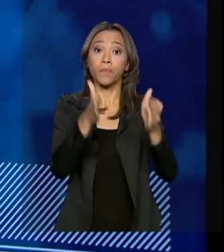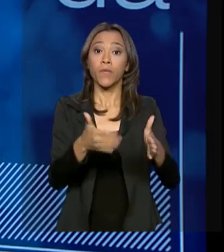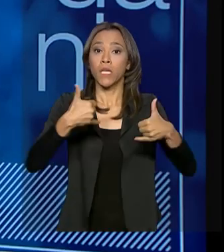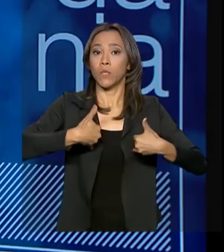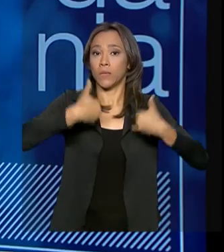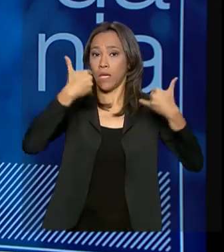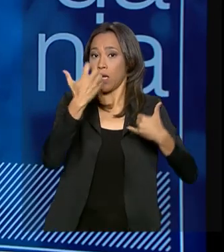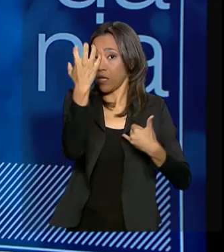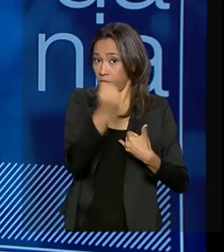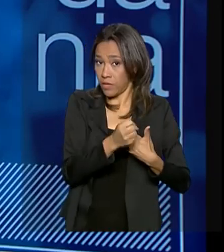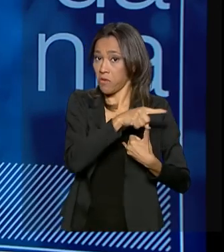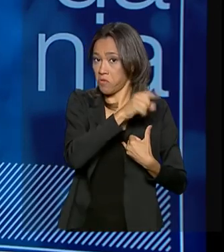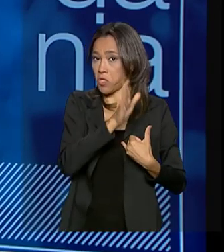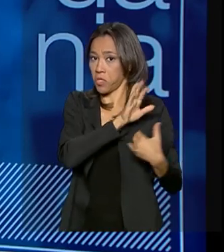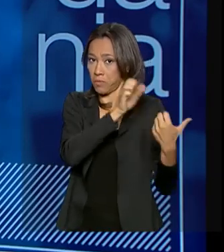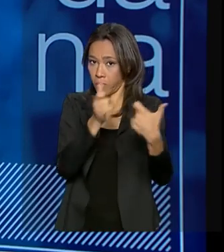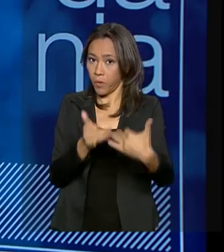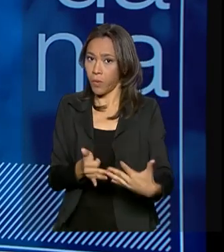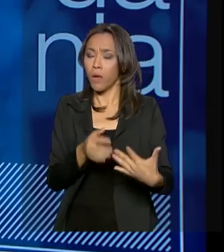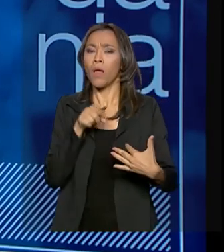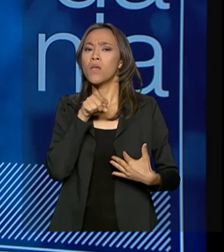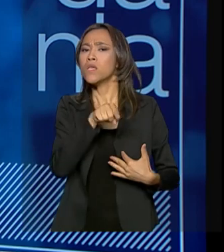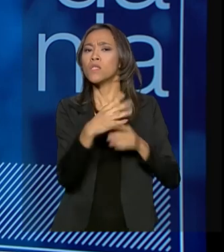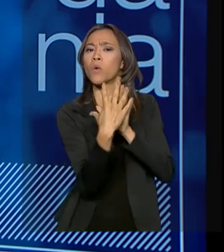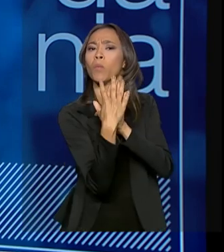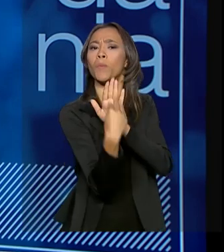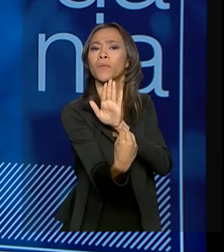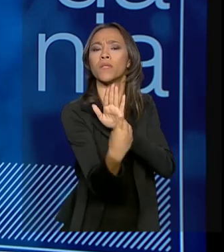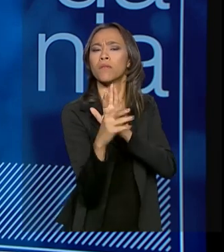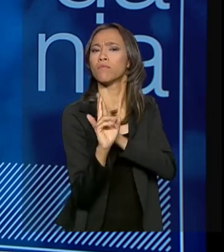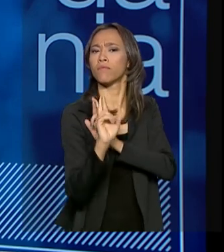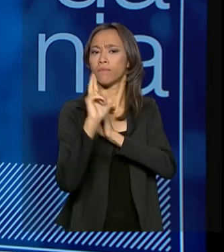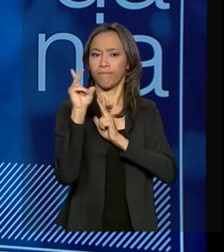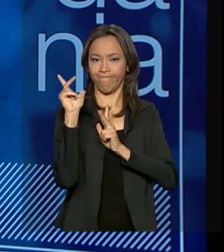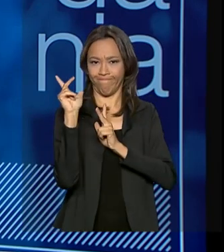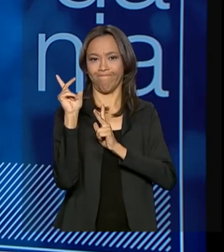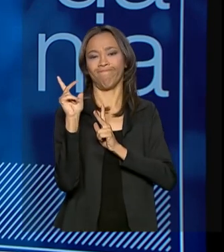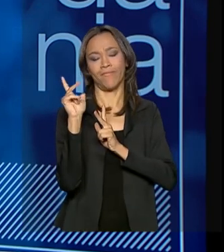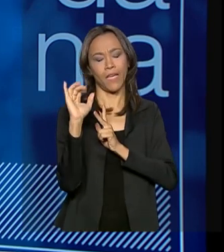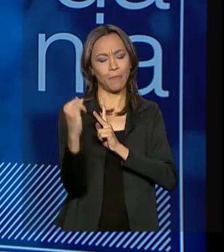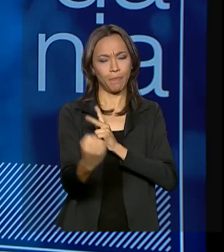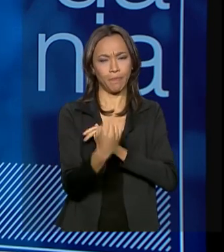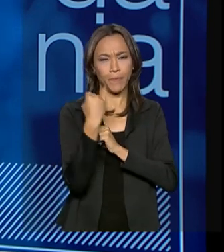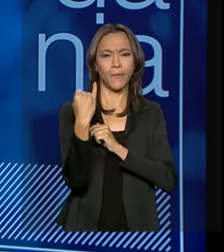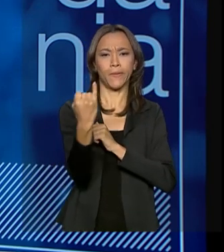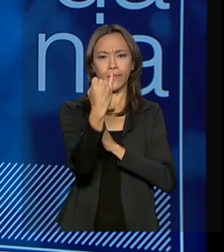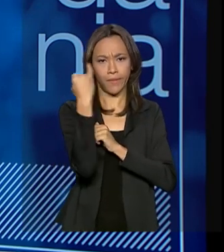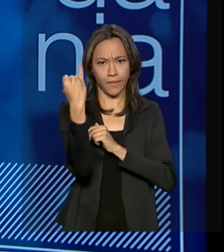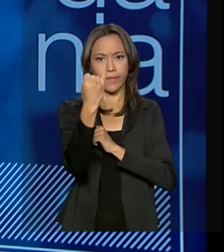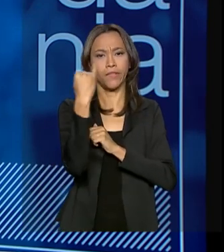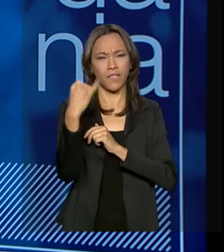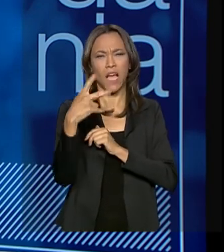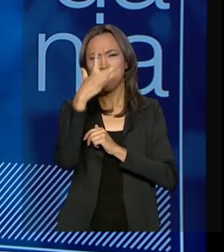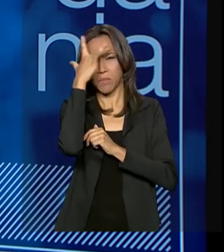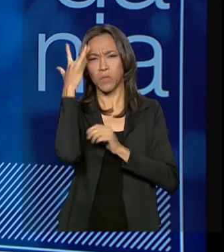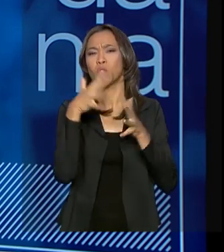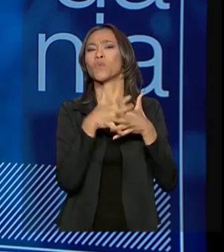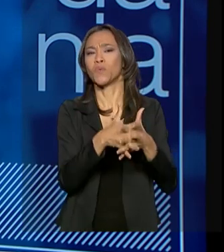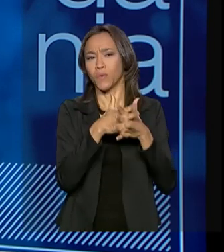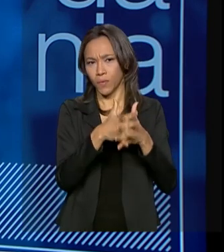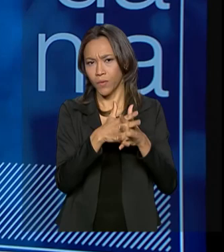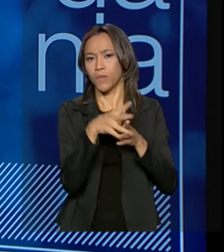como você falou muito bem, é uma modalidade totalmente diferente. Então, é muito importante, porque ainda existe alguma confusão,